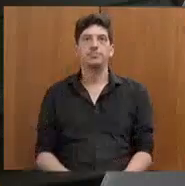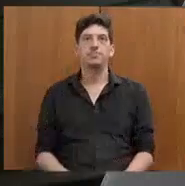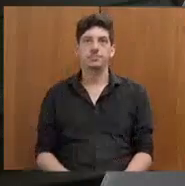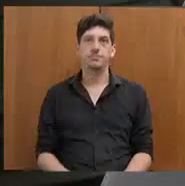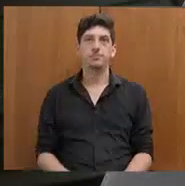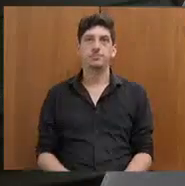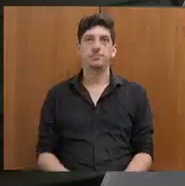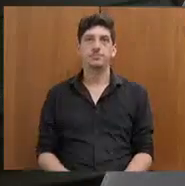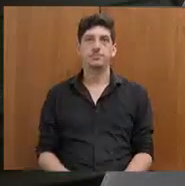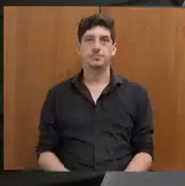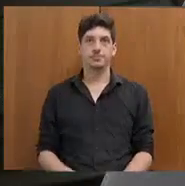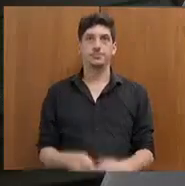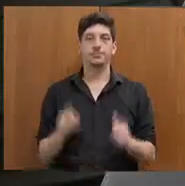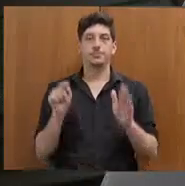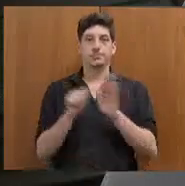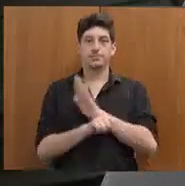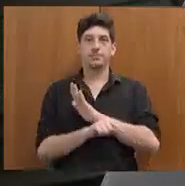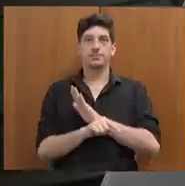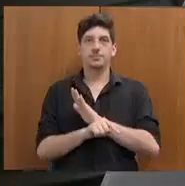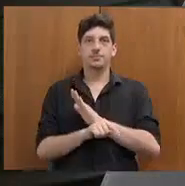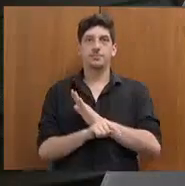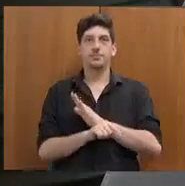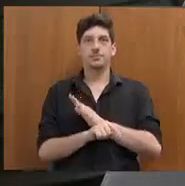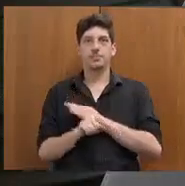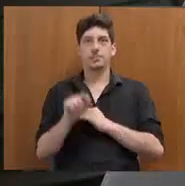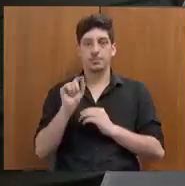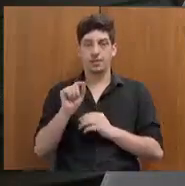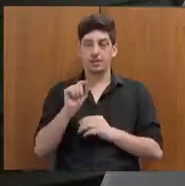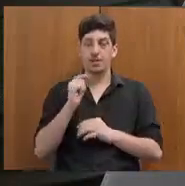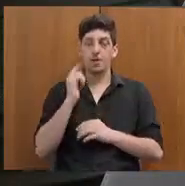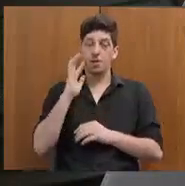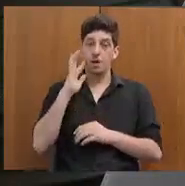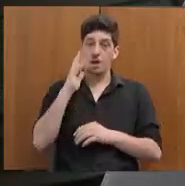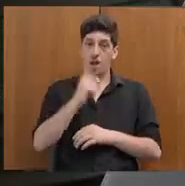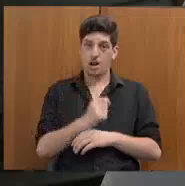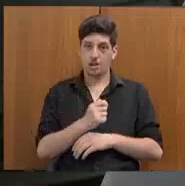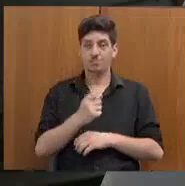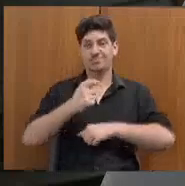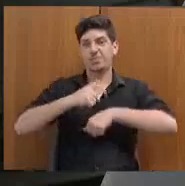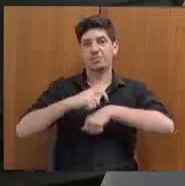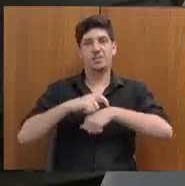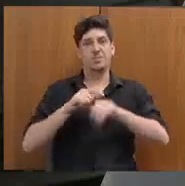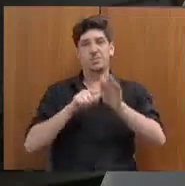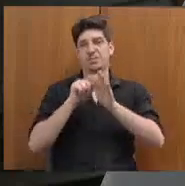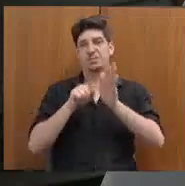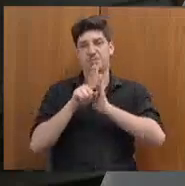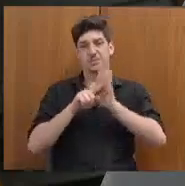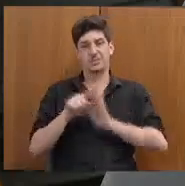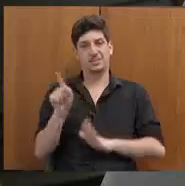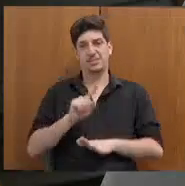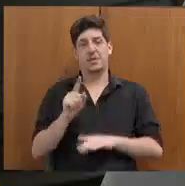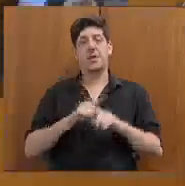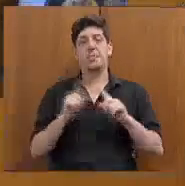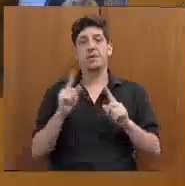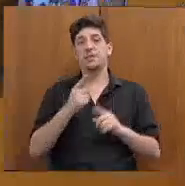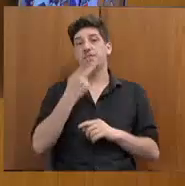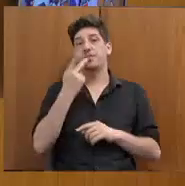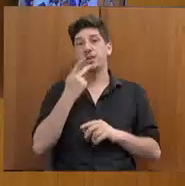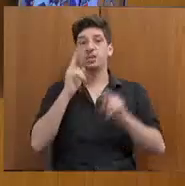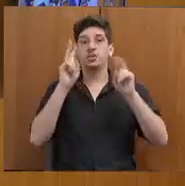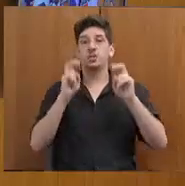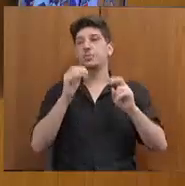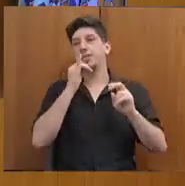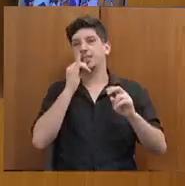secretária, que diz respeito a uma observação. Eu acredito, secretária, não deu tempo de eu pesquisar aqui, mas, no caso da questão de subordinação